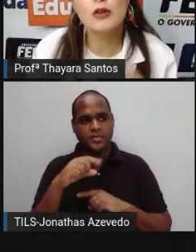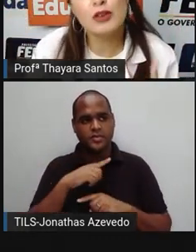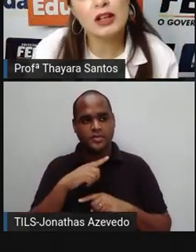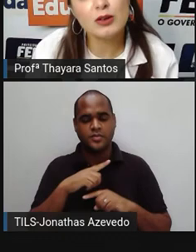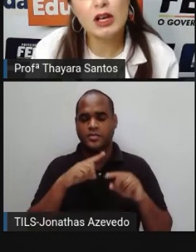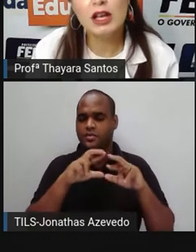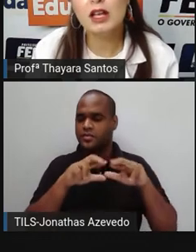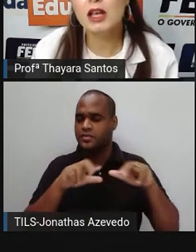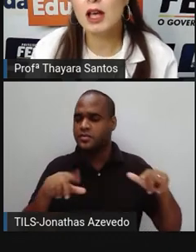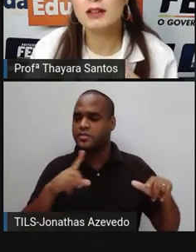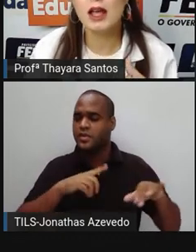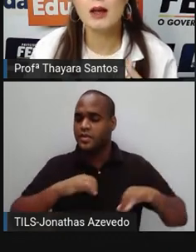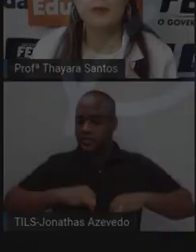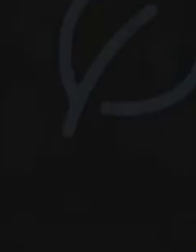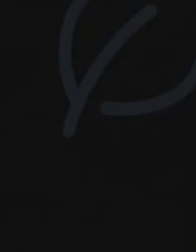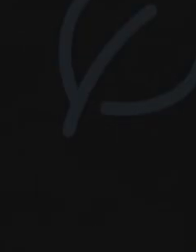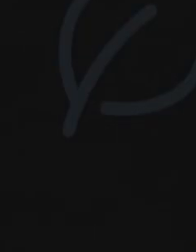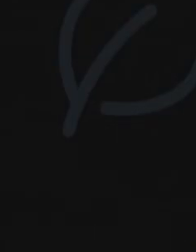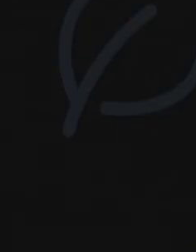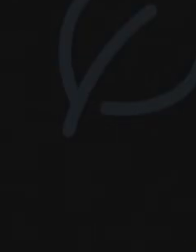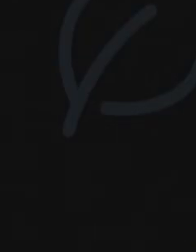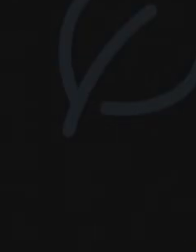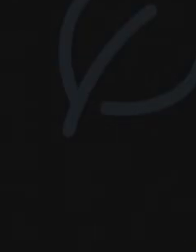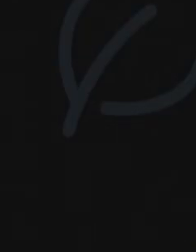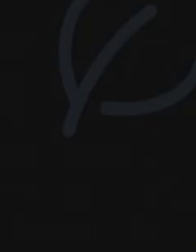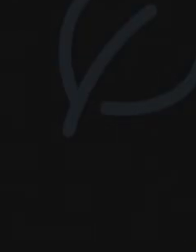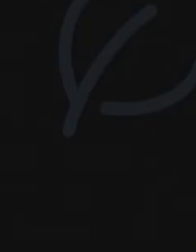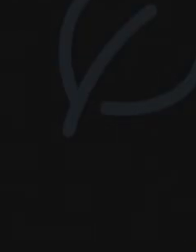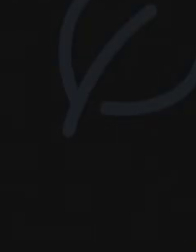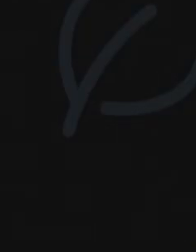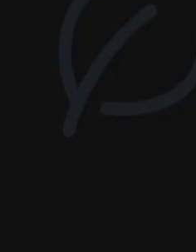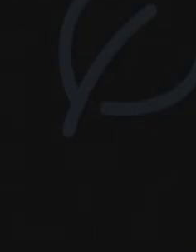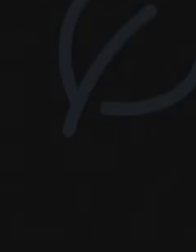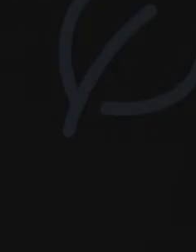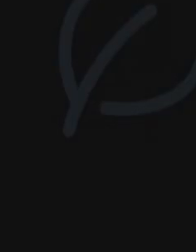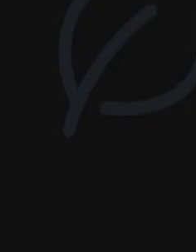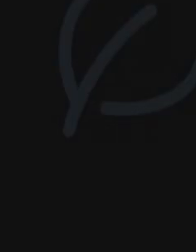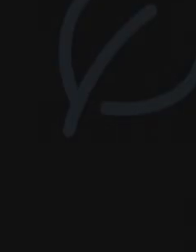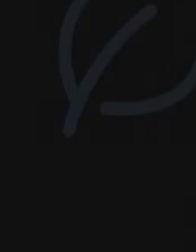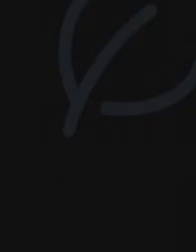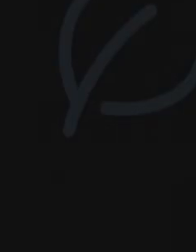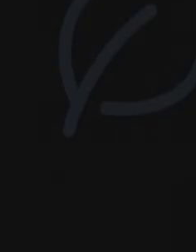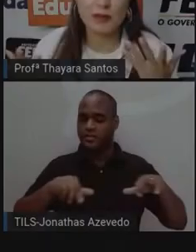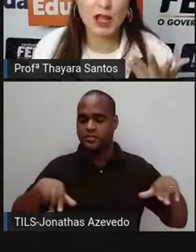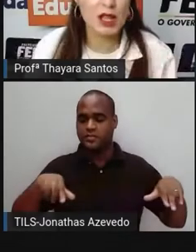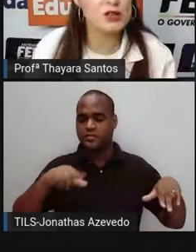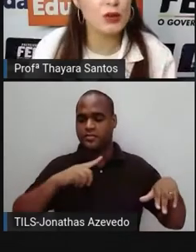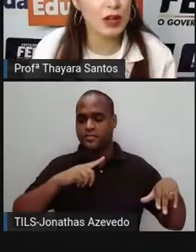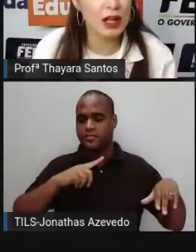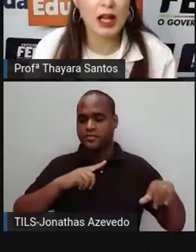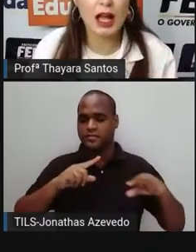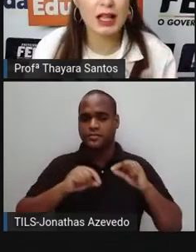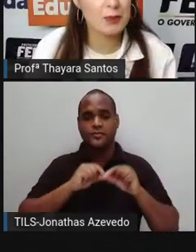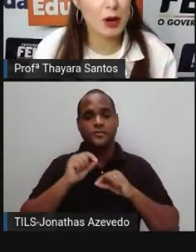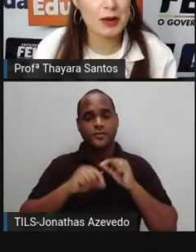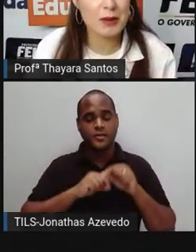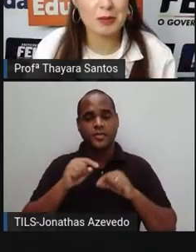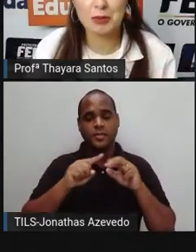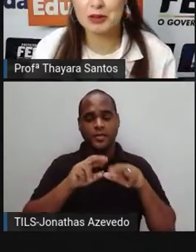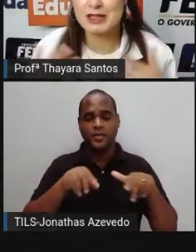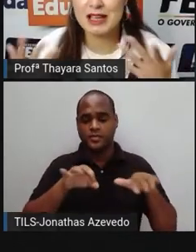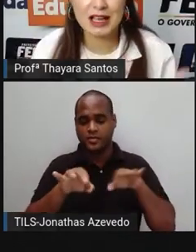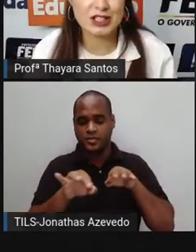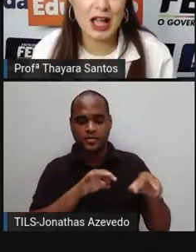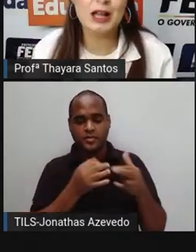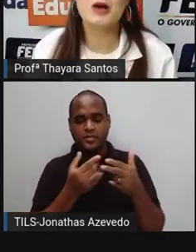acabem sofrendo e até fazendo, tendo medidas extremas para poder resolver aquele problema,